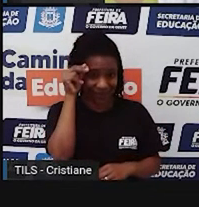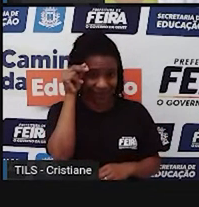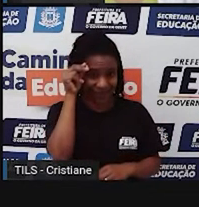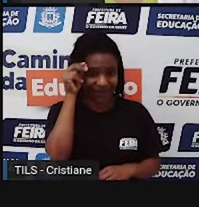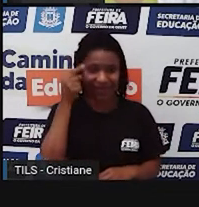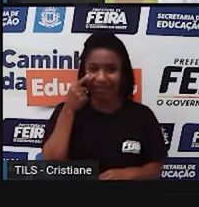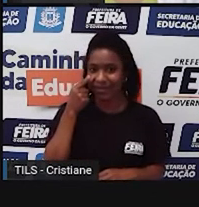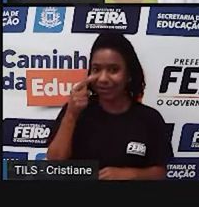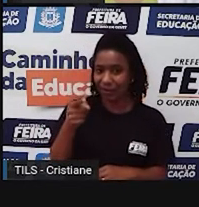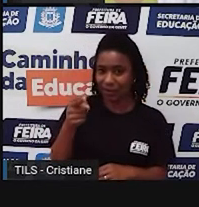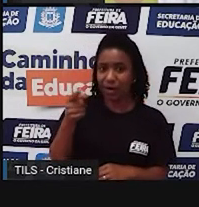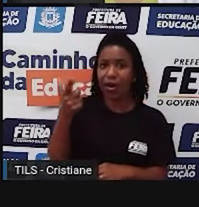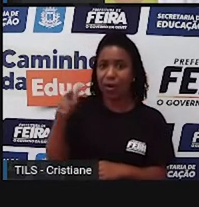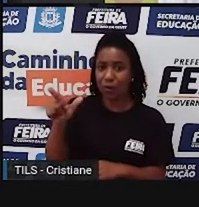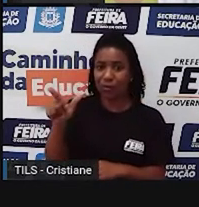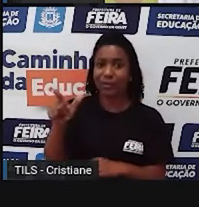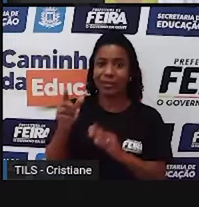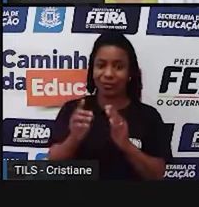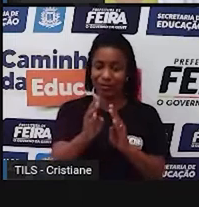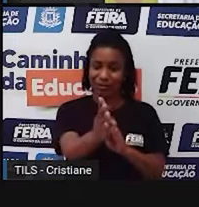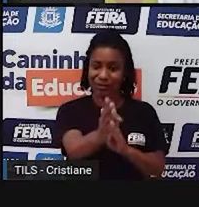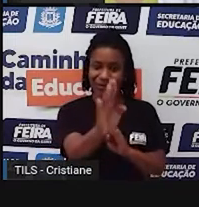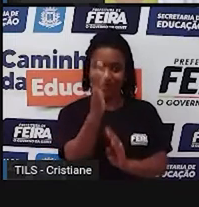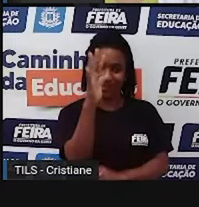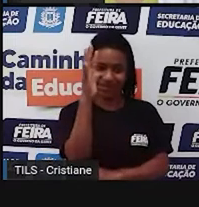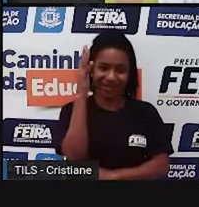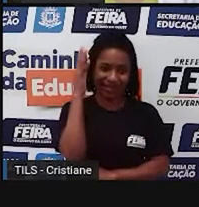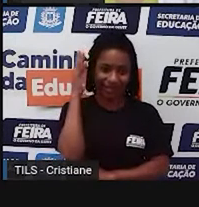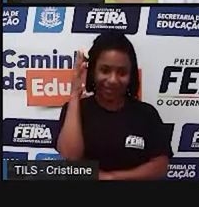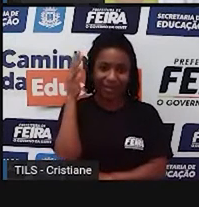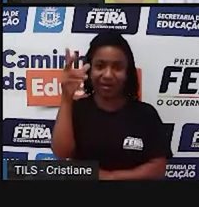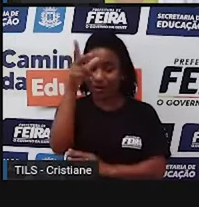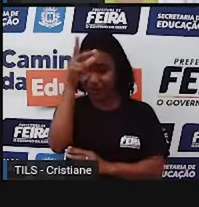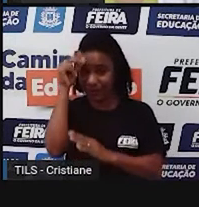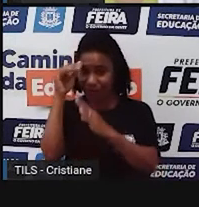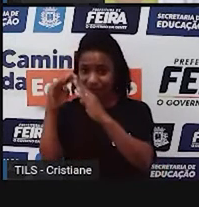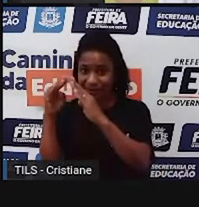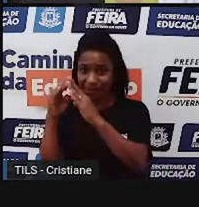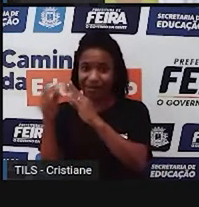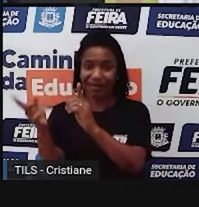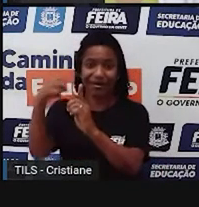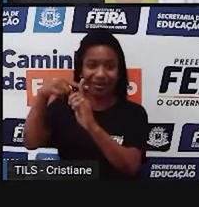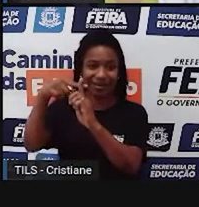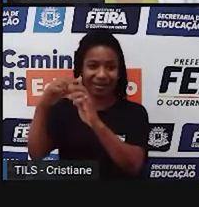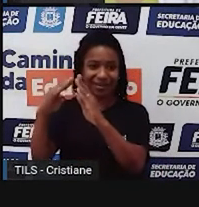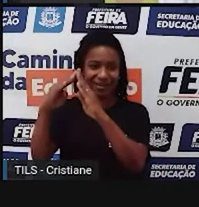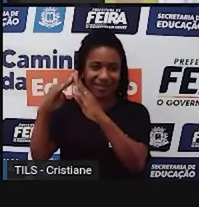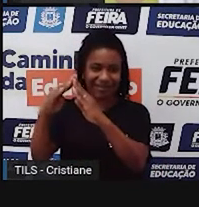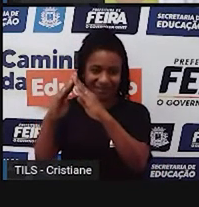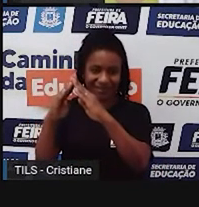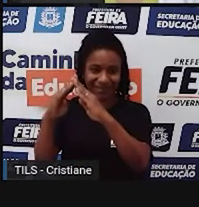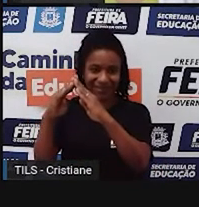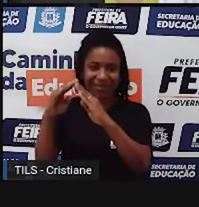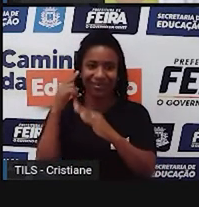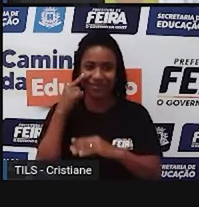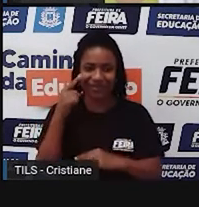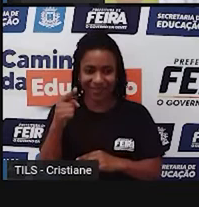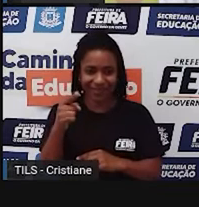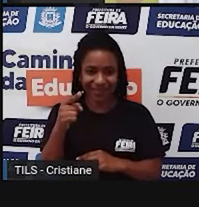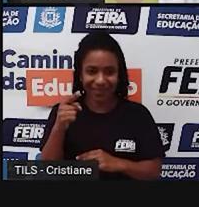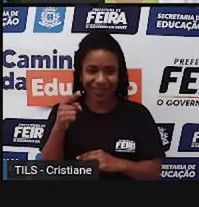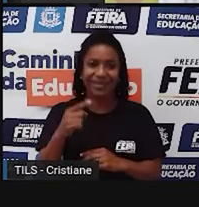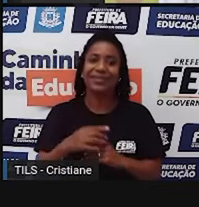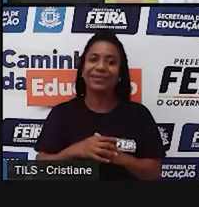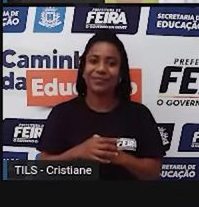outro lado de visão da foto, e aqui a Igreja Senhor dos Passos, aqui, e a gente aqui, Avenida, notem que